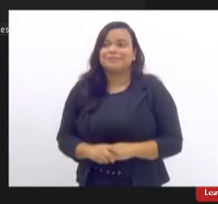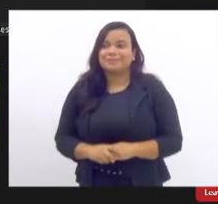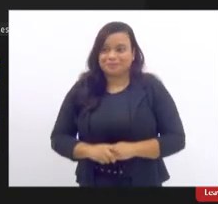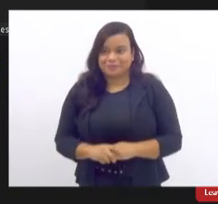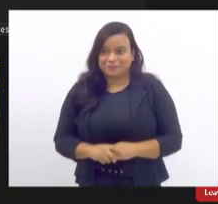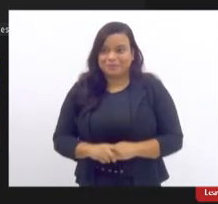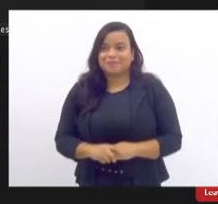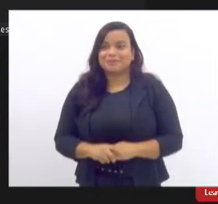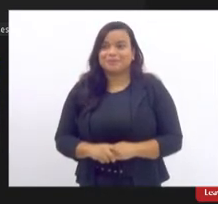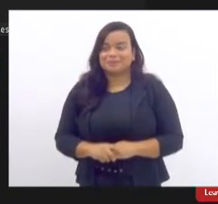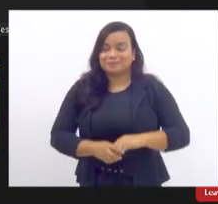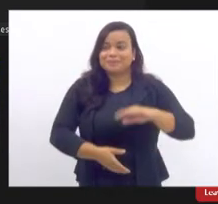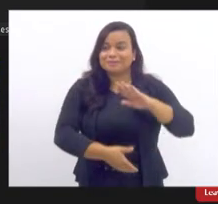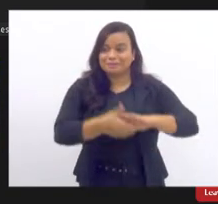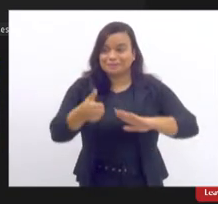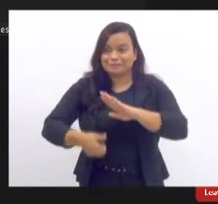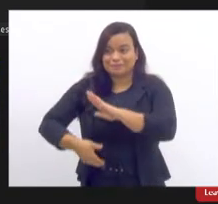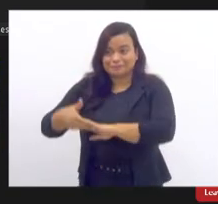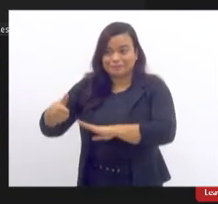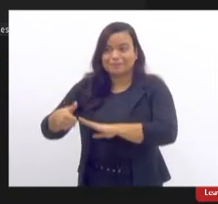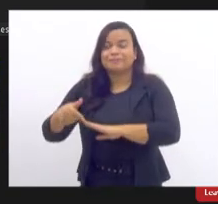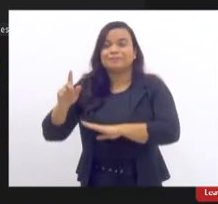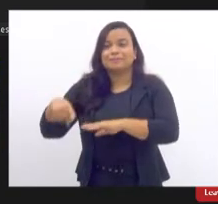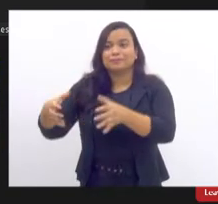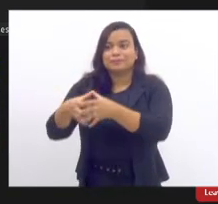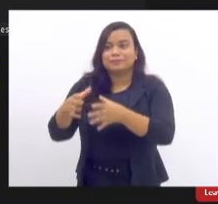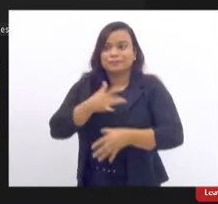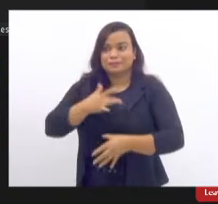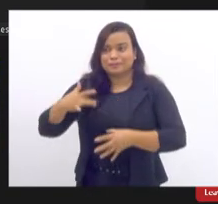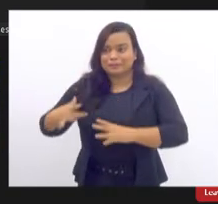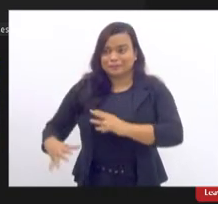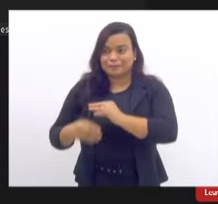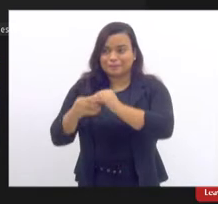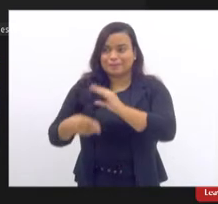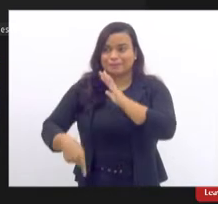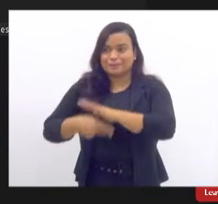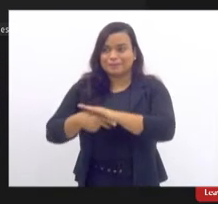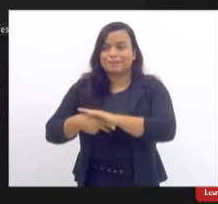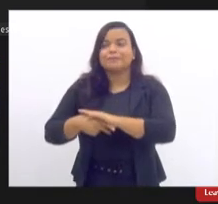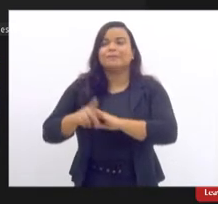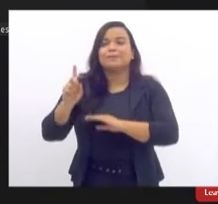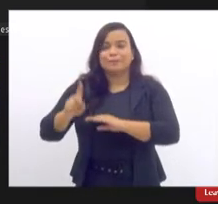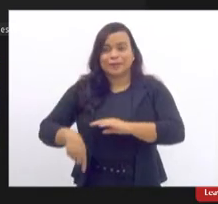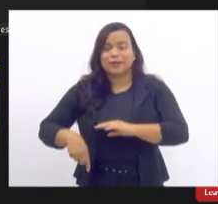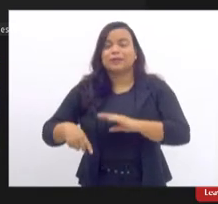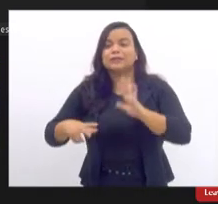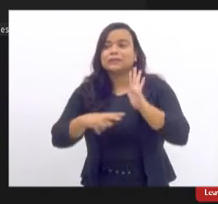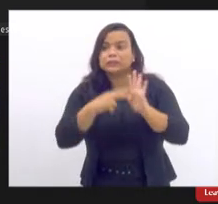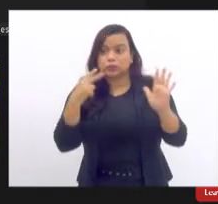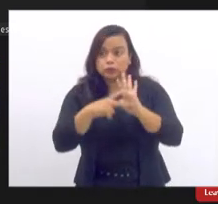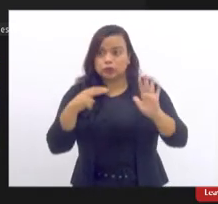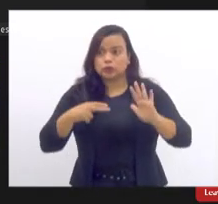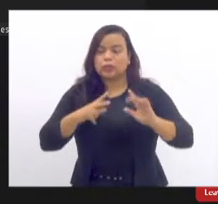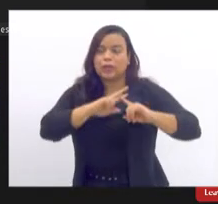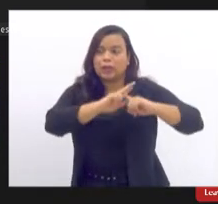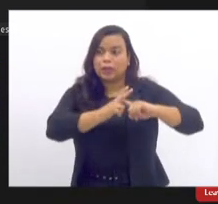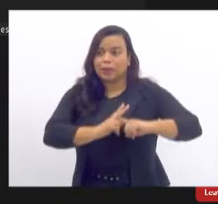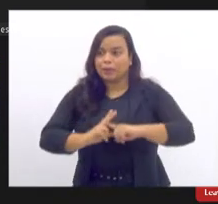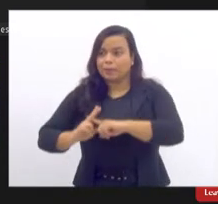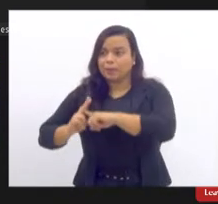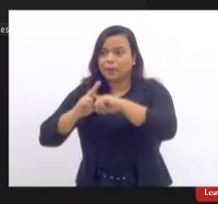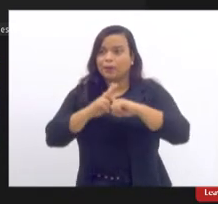função do Conselho de Saúde suplementar, como cirurgia reparadora em todos os casos de